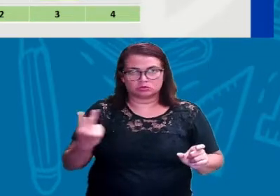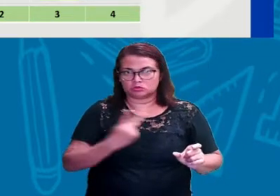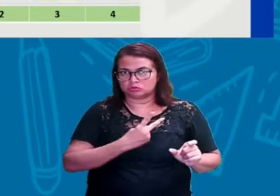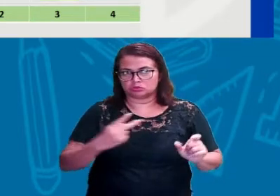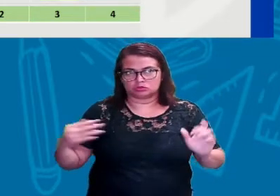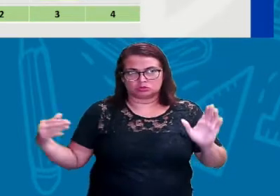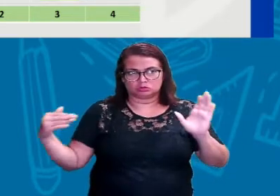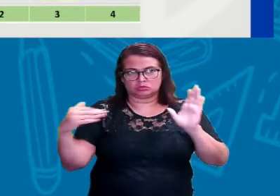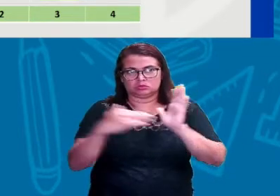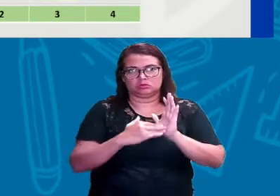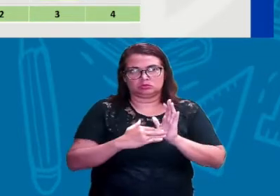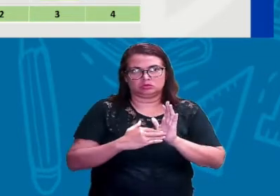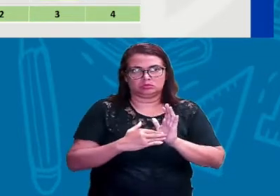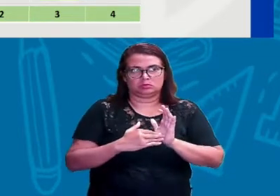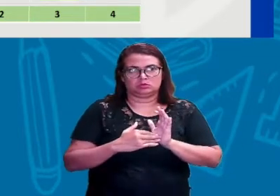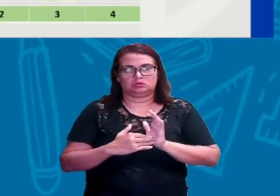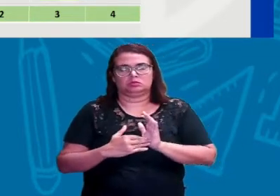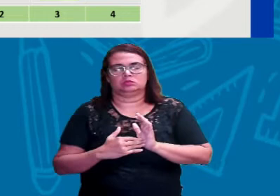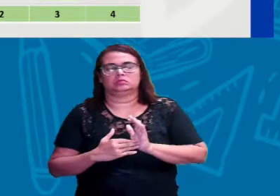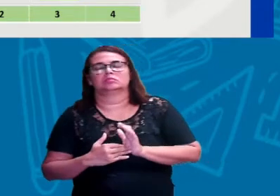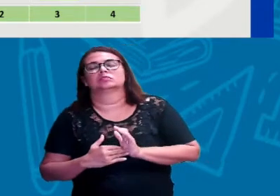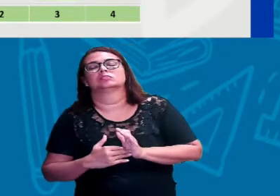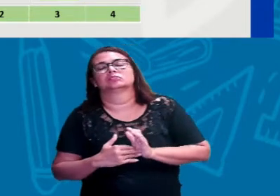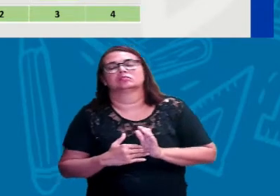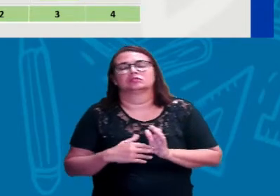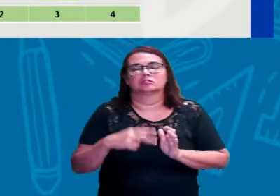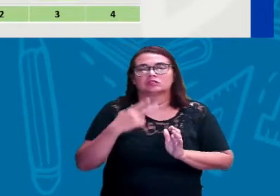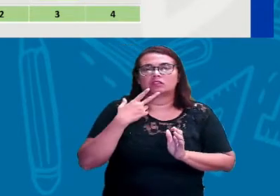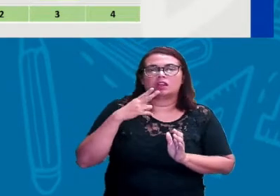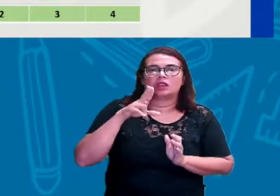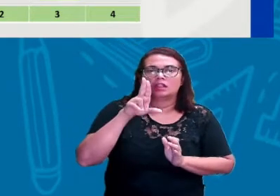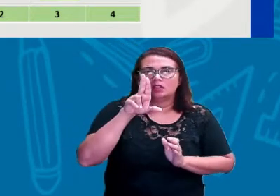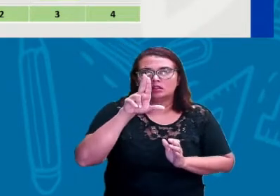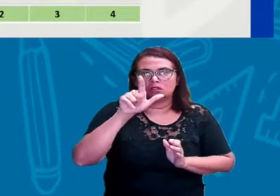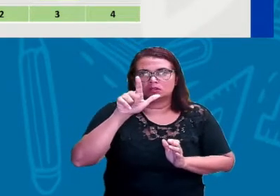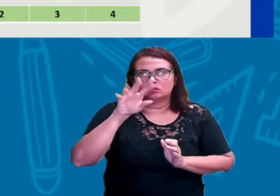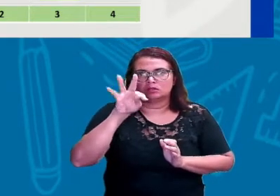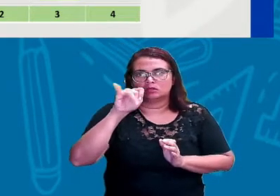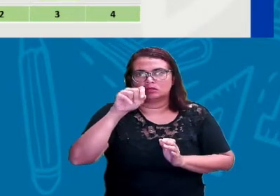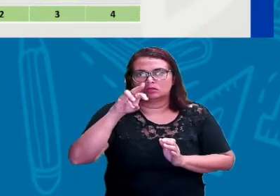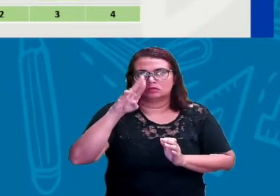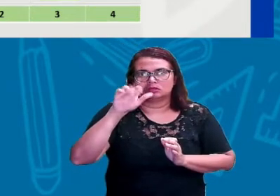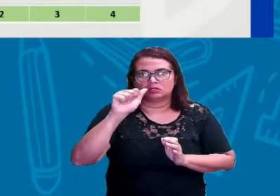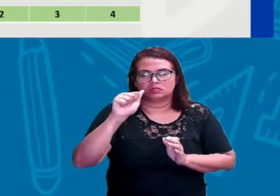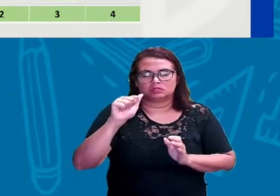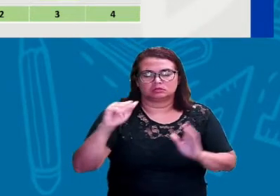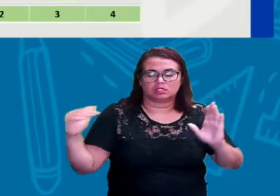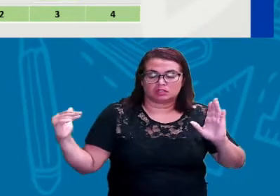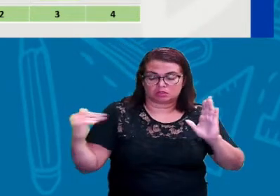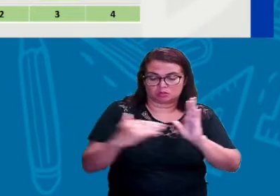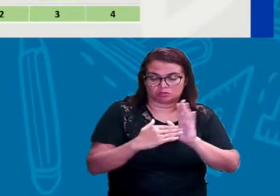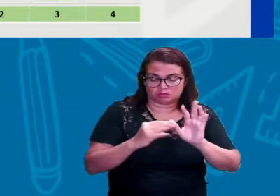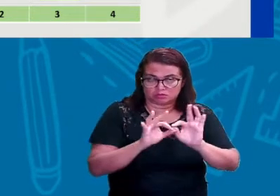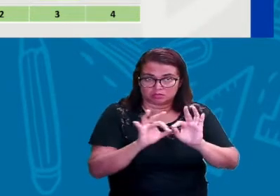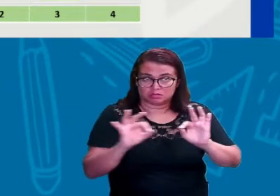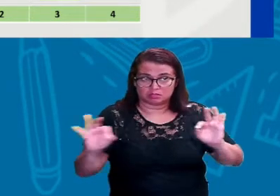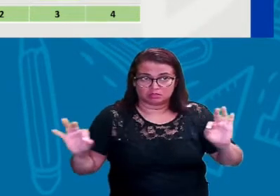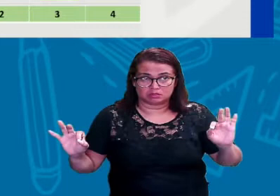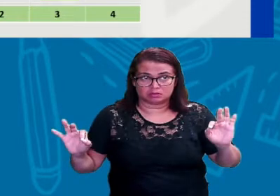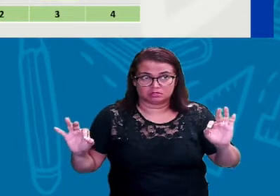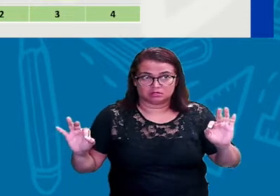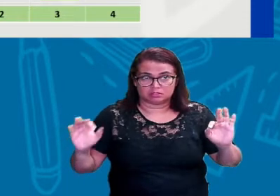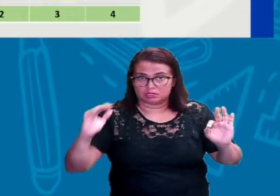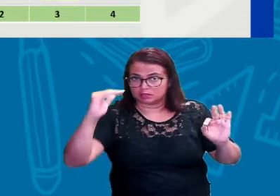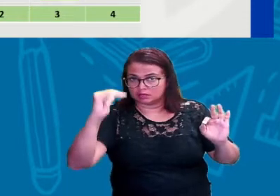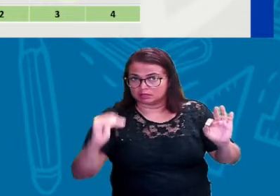eu não repetir a palavra última, eu coloquei só última linha e coluna. Então, qual é a última linha? Ah, professora, eu acho que é essa aqui de